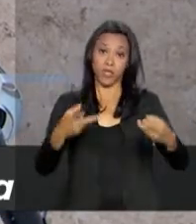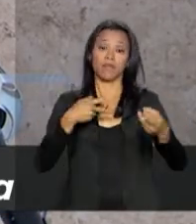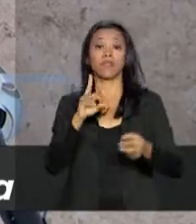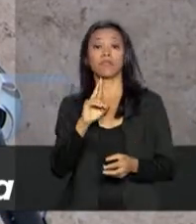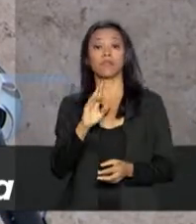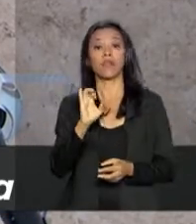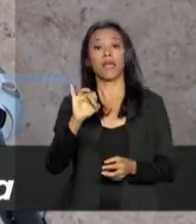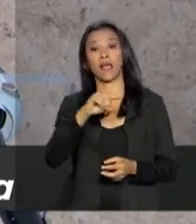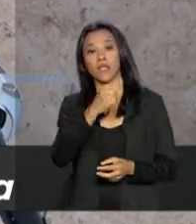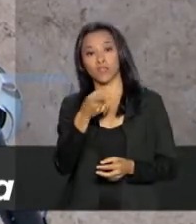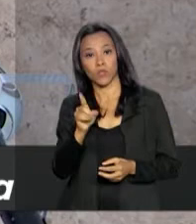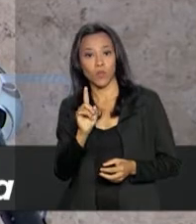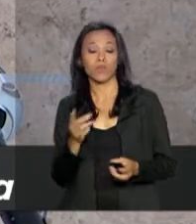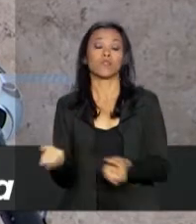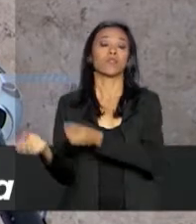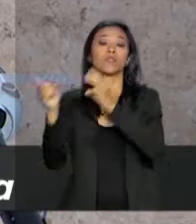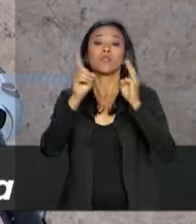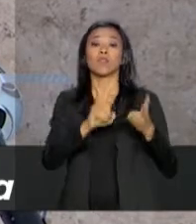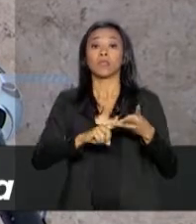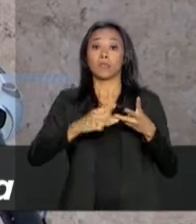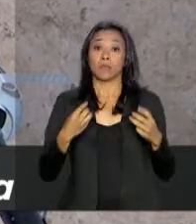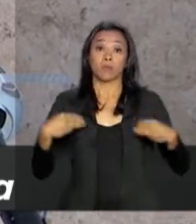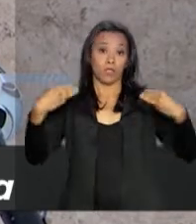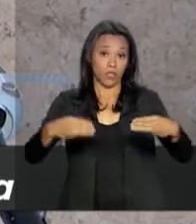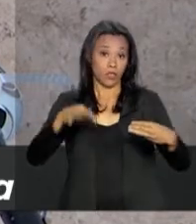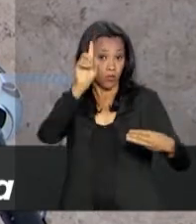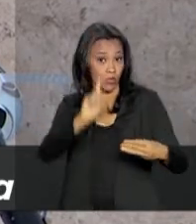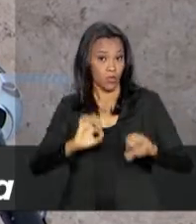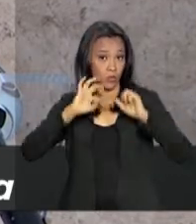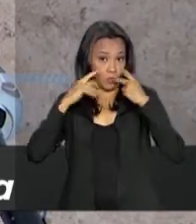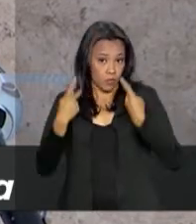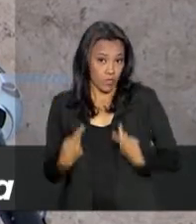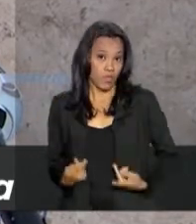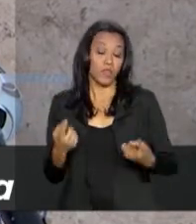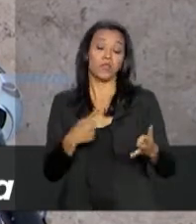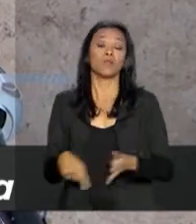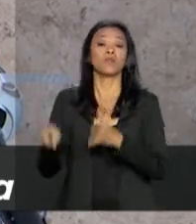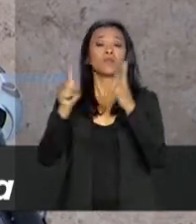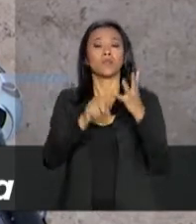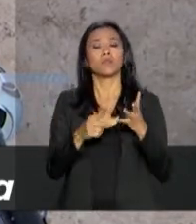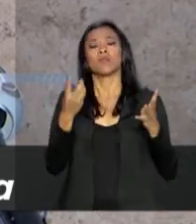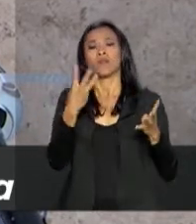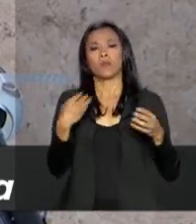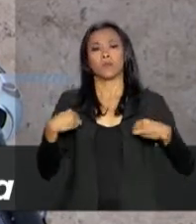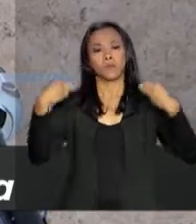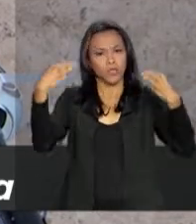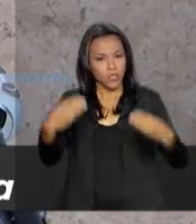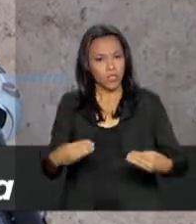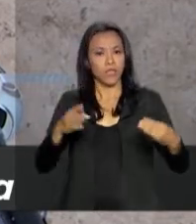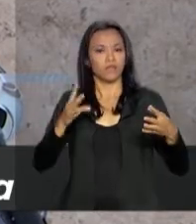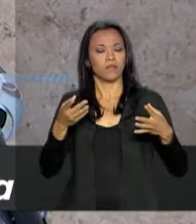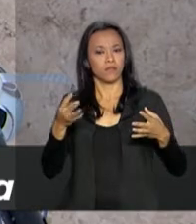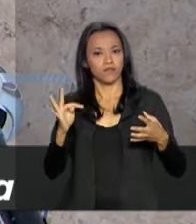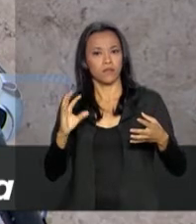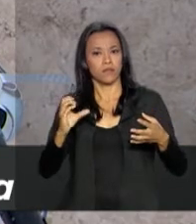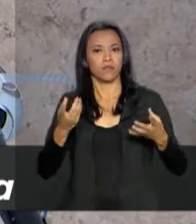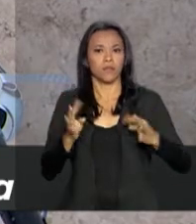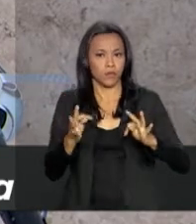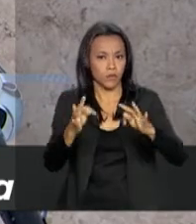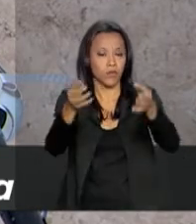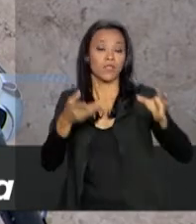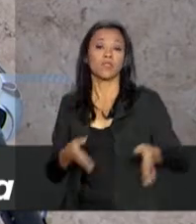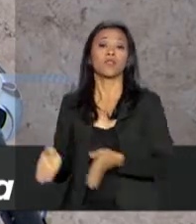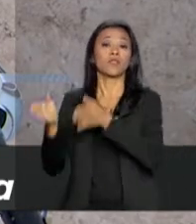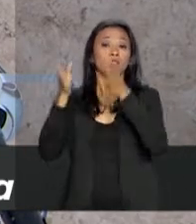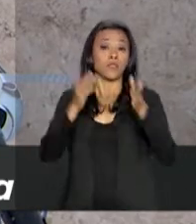Exteriores, do Ministério de Direitos Humanos, Ministério do Desenvolvimento Social, Ministério de Ciência, Tecnologia, Inovação e